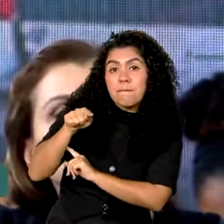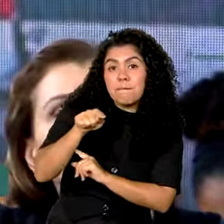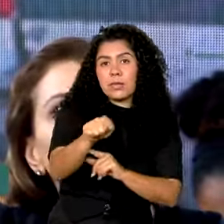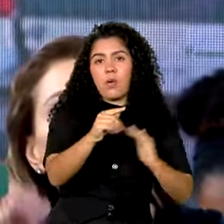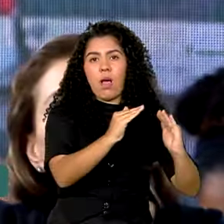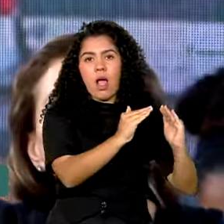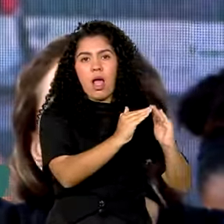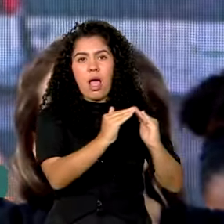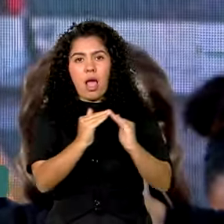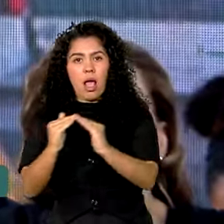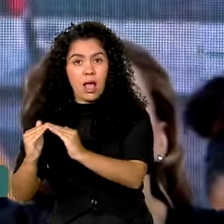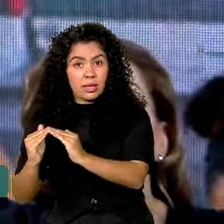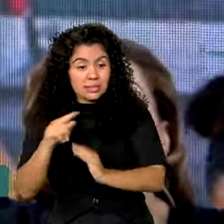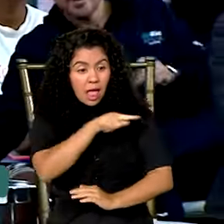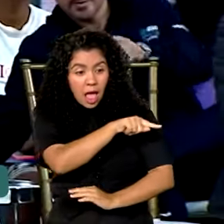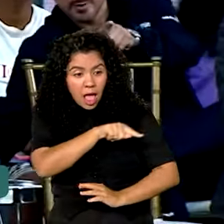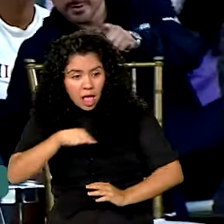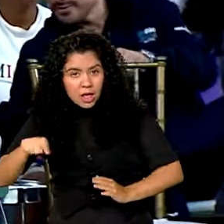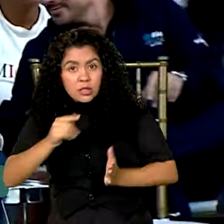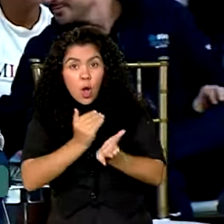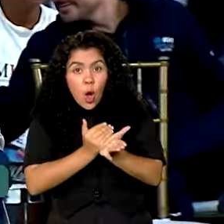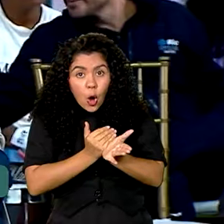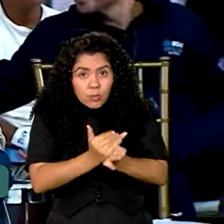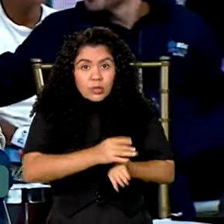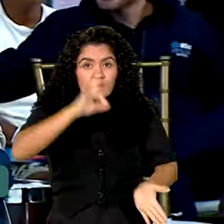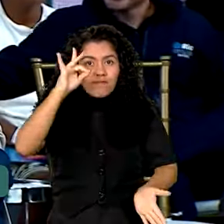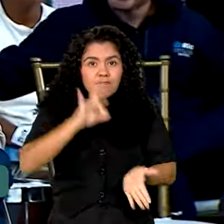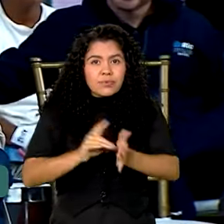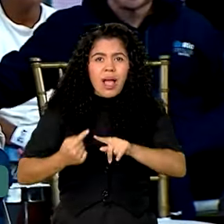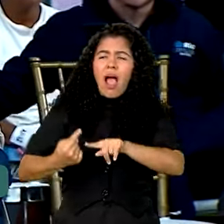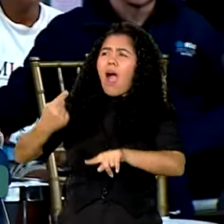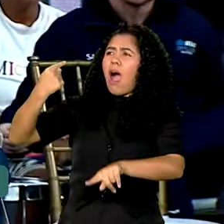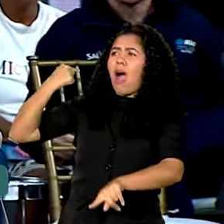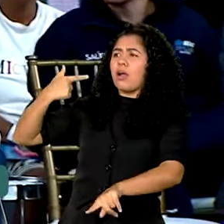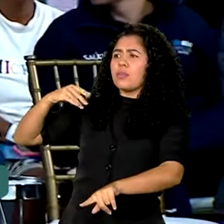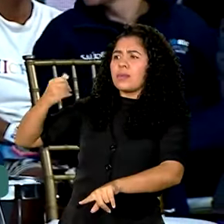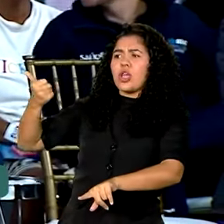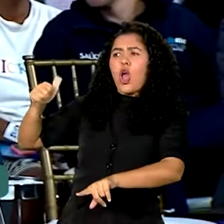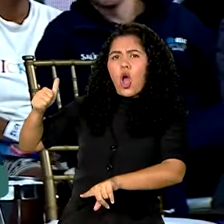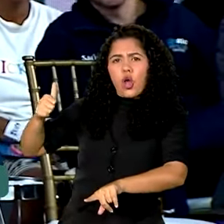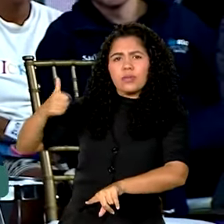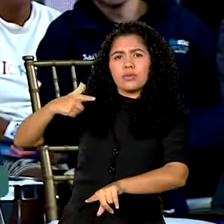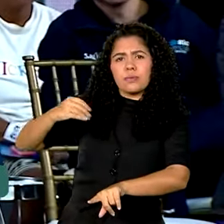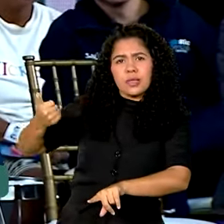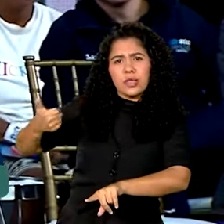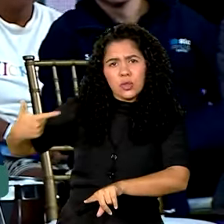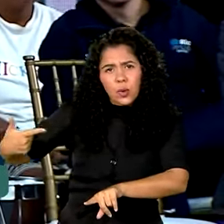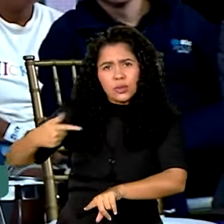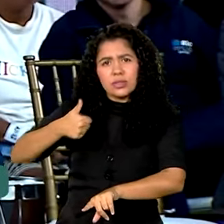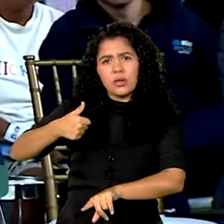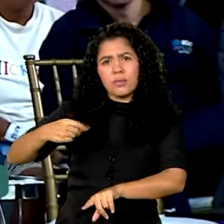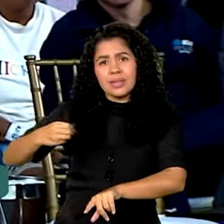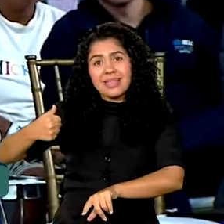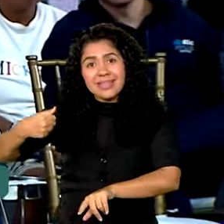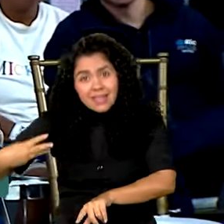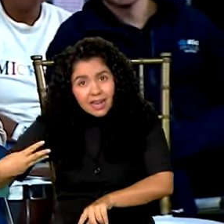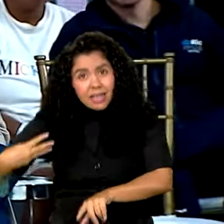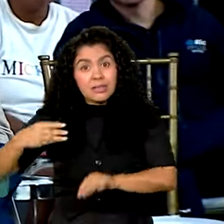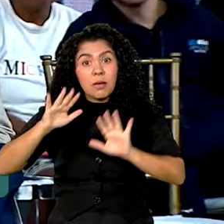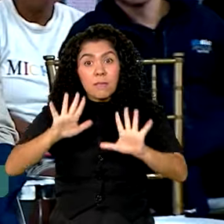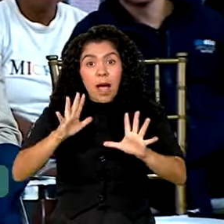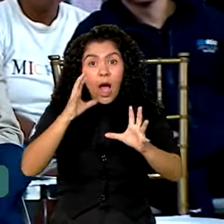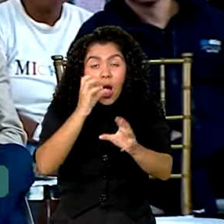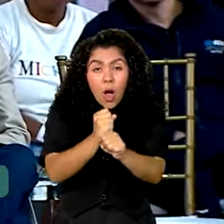que tinham sido começadas em 2011, 2012, 2013, 87